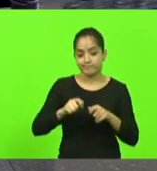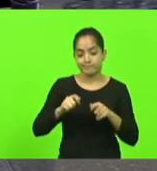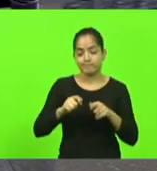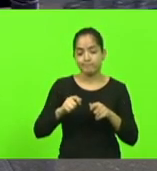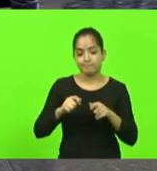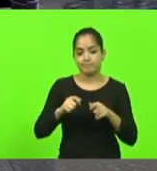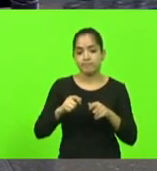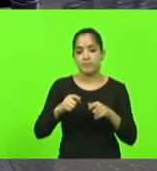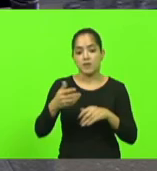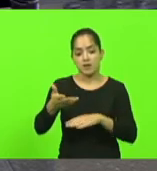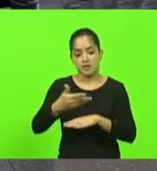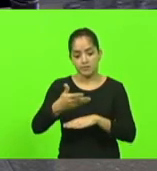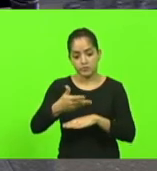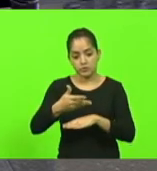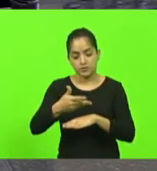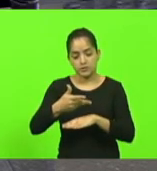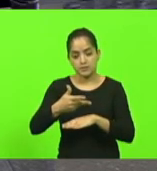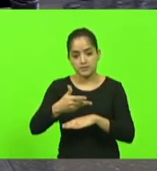agilizar